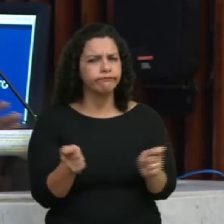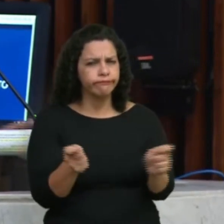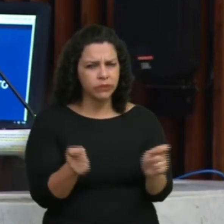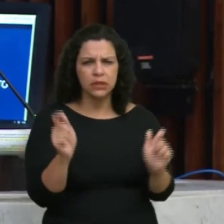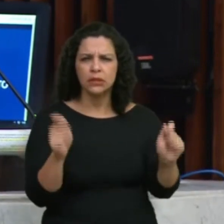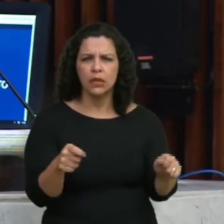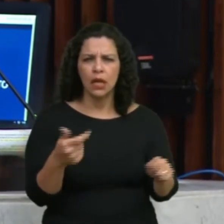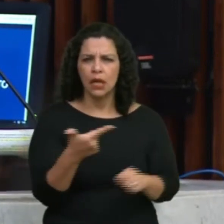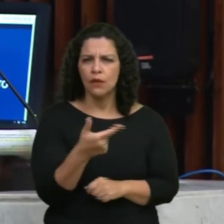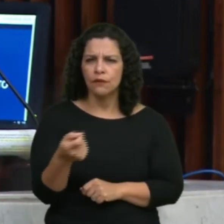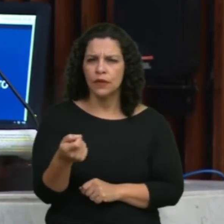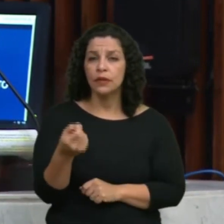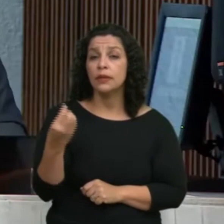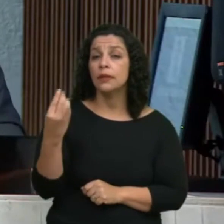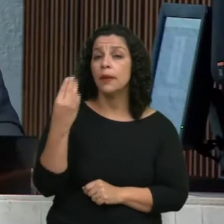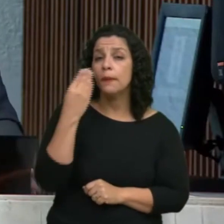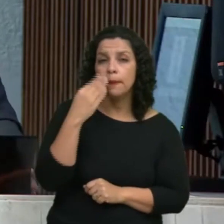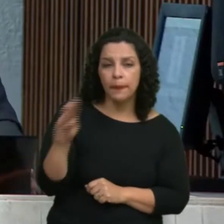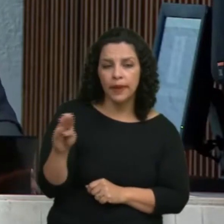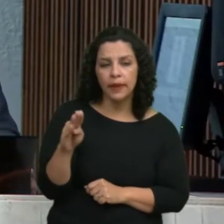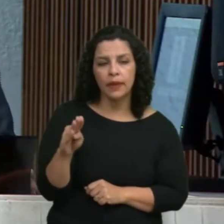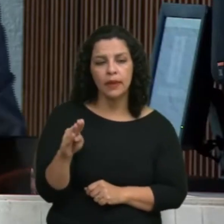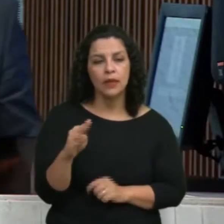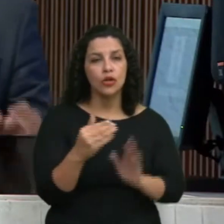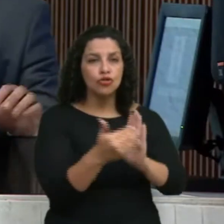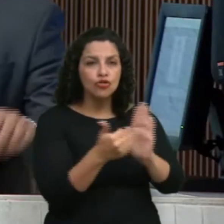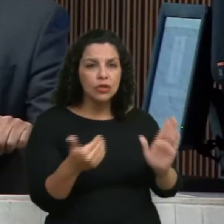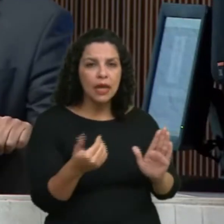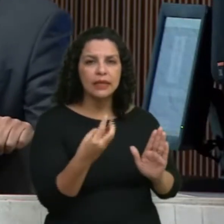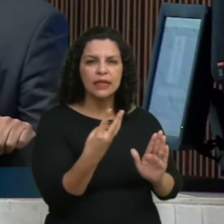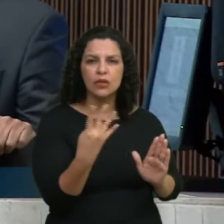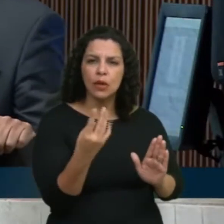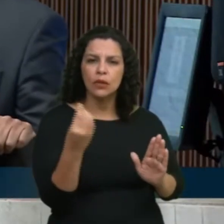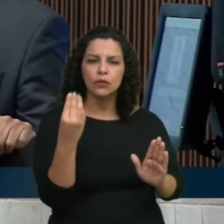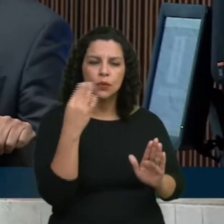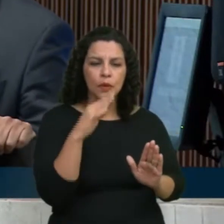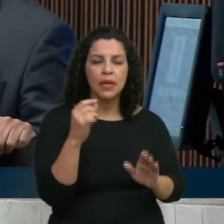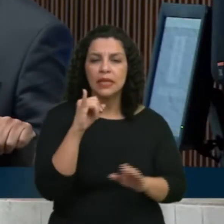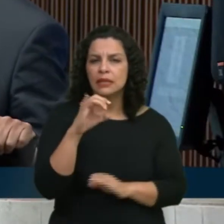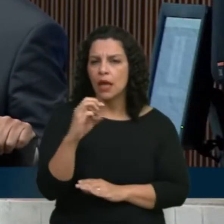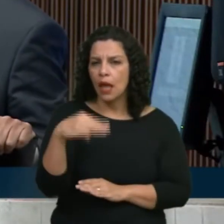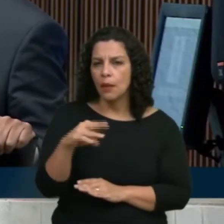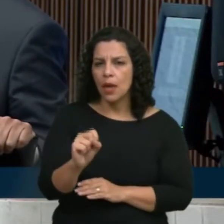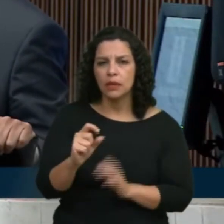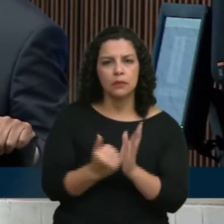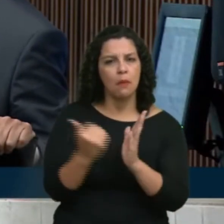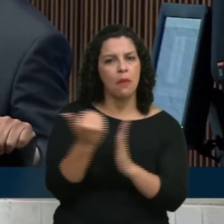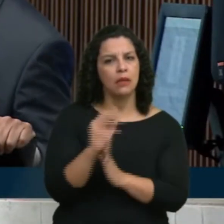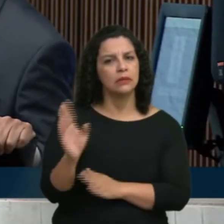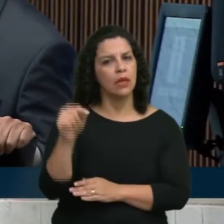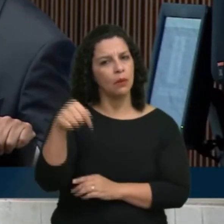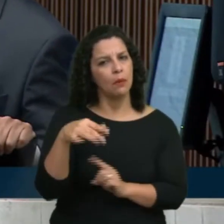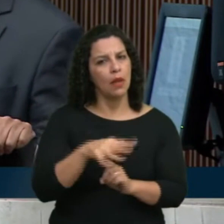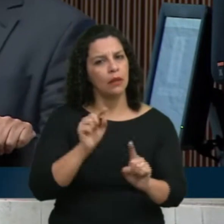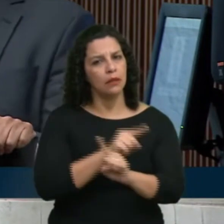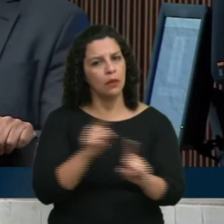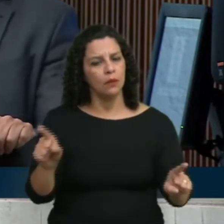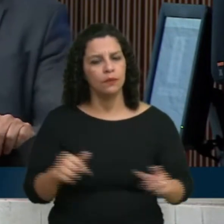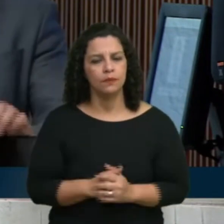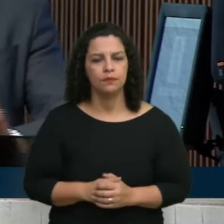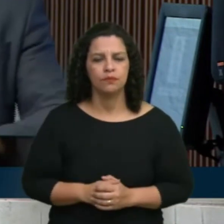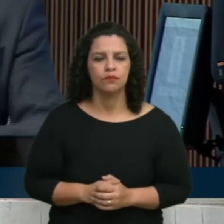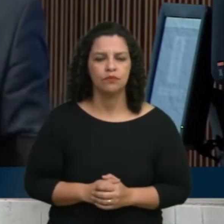dos 20 bilhões de renúncia, 3 ou 4 bilhões, e não deixar o ICMS ser aumentado aqui no estado do Paraná.